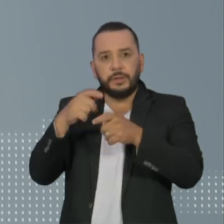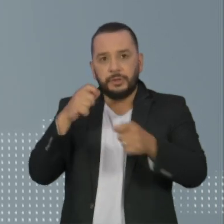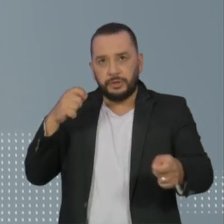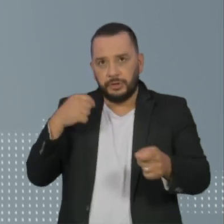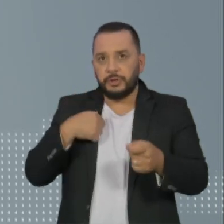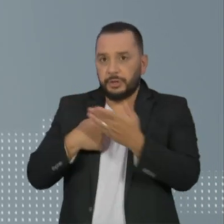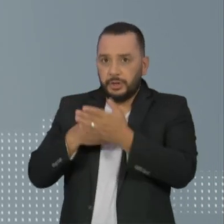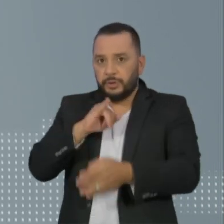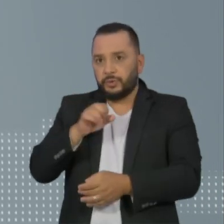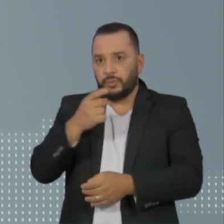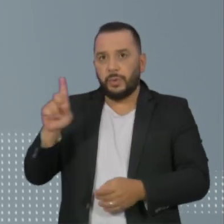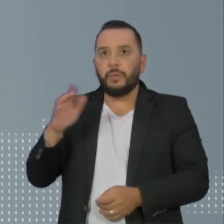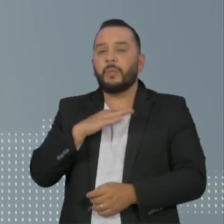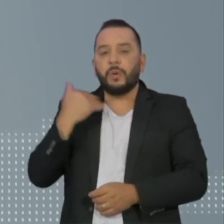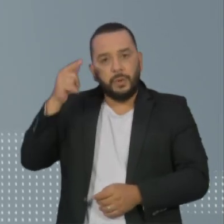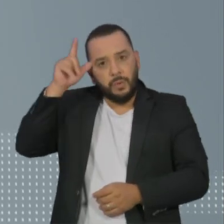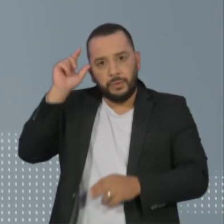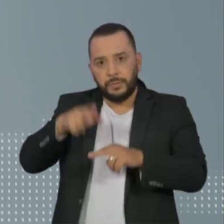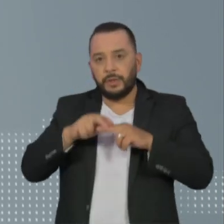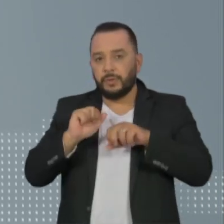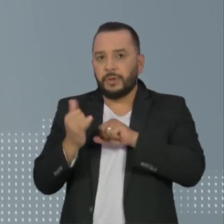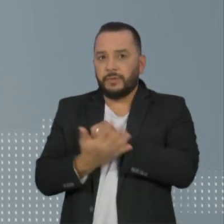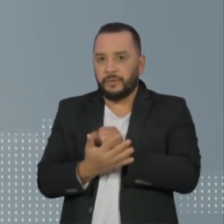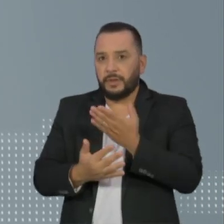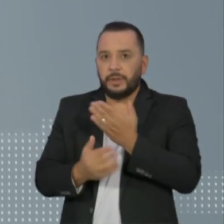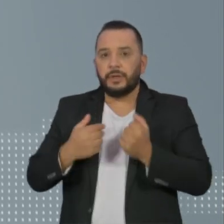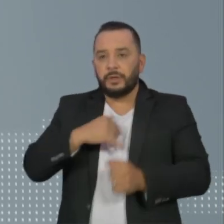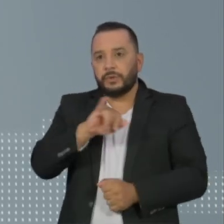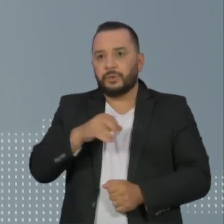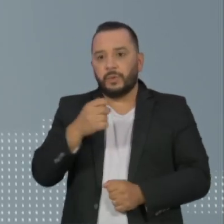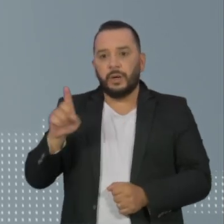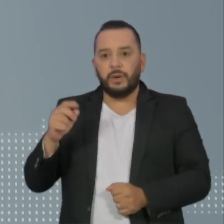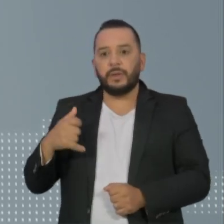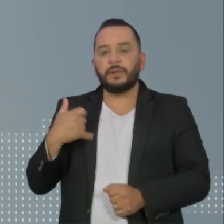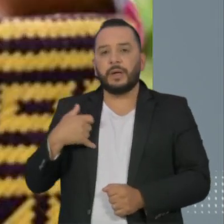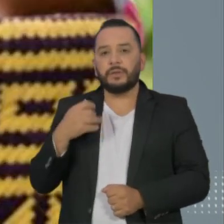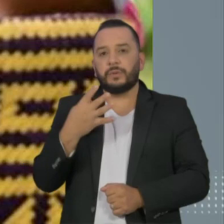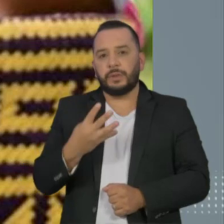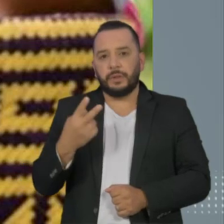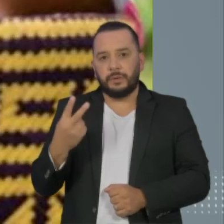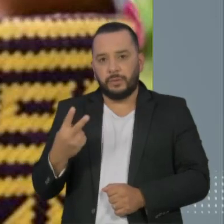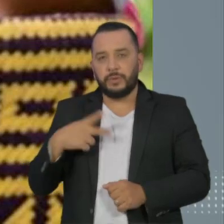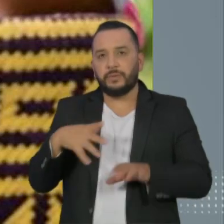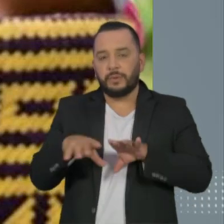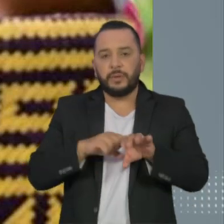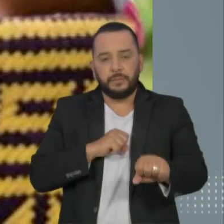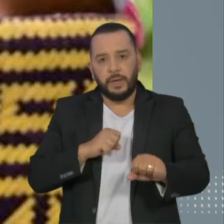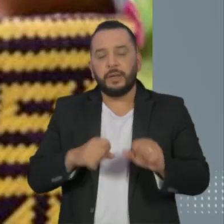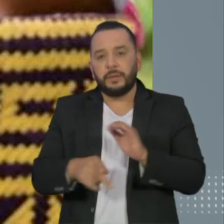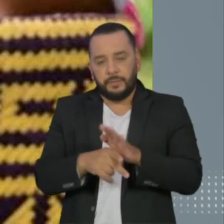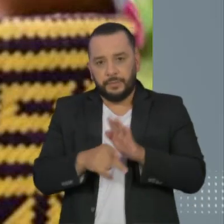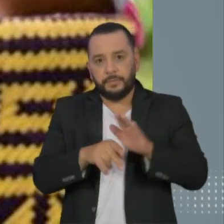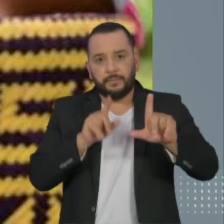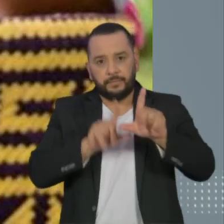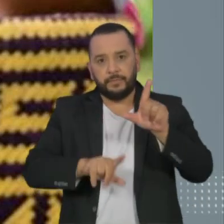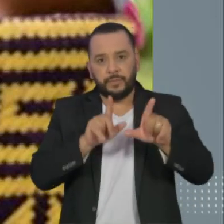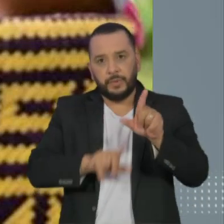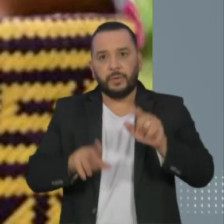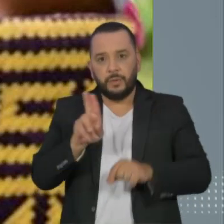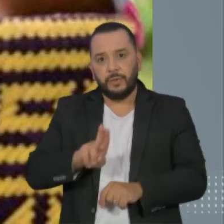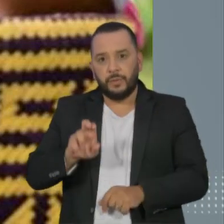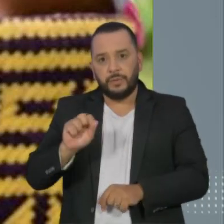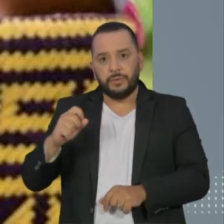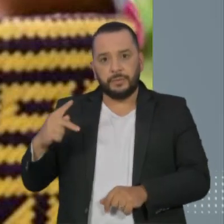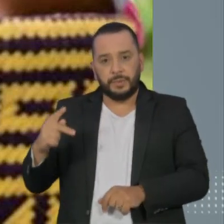morreu ontem vítima do coronavírus. Lira tinha 42 anos. Formado em Letras pela Universidade de São Paulo, era considerado um dos